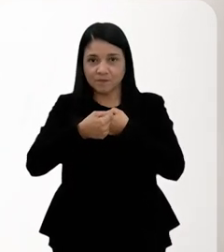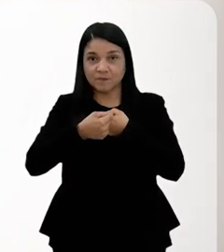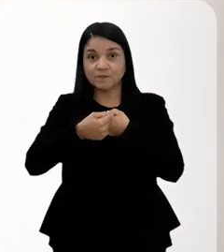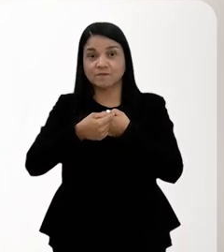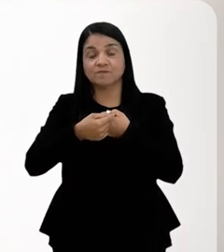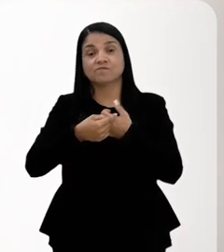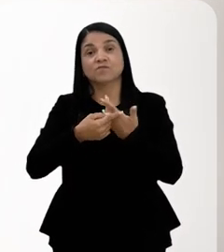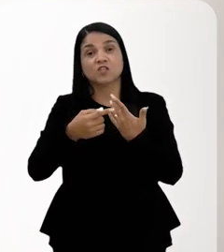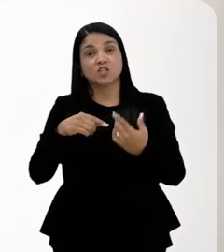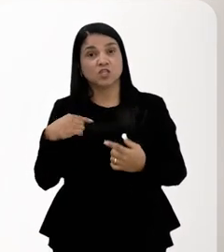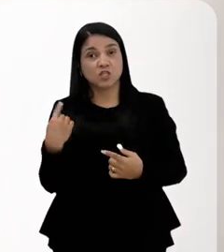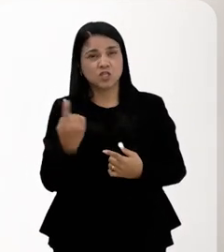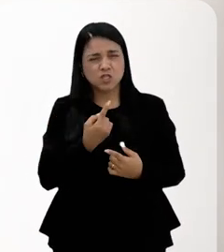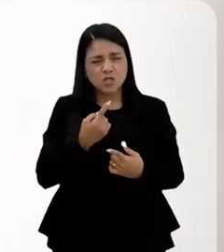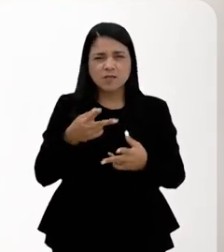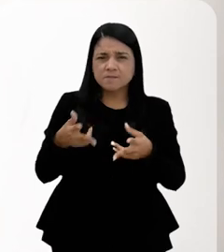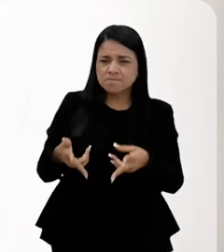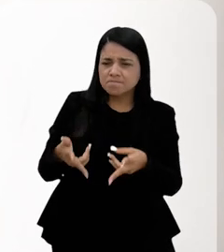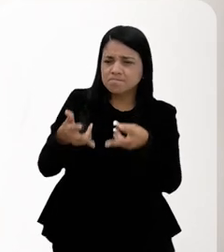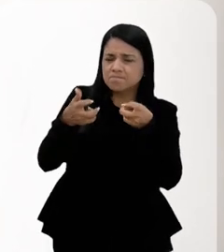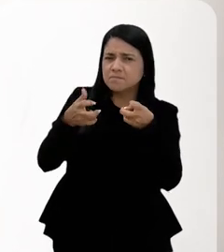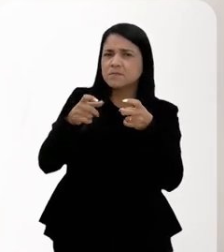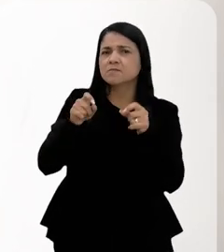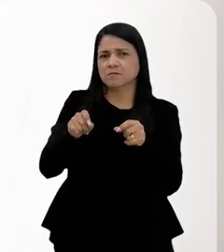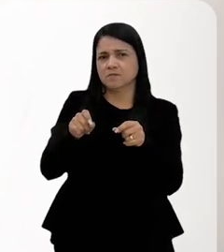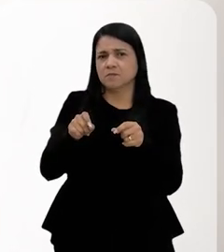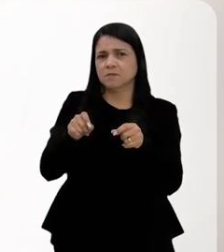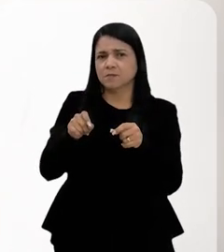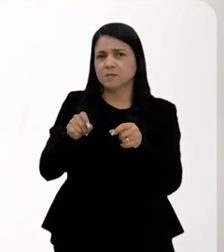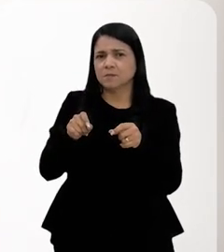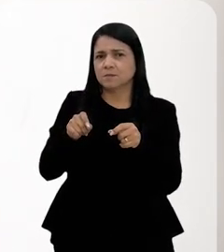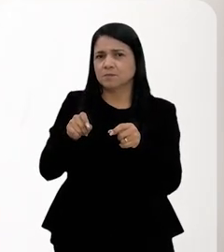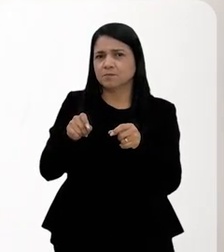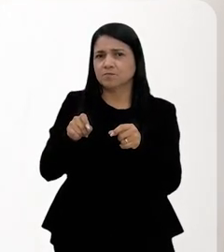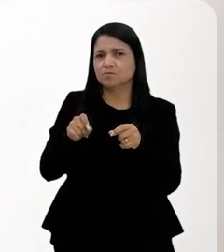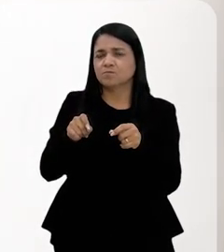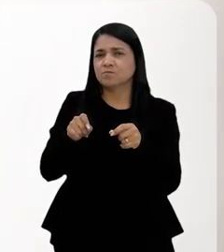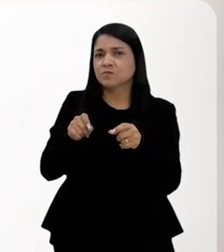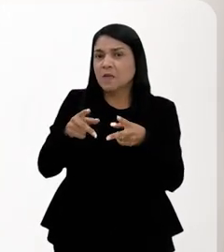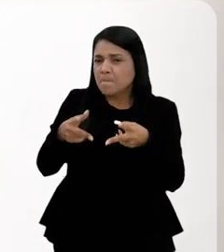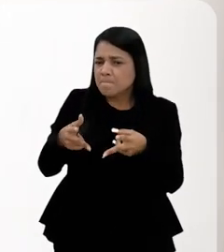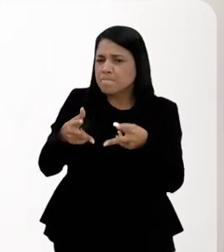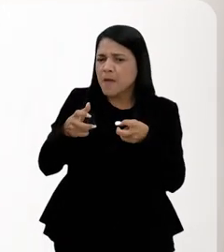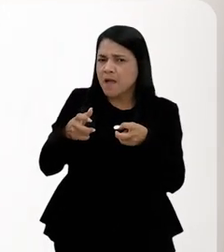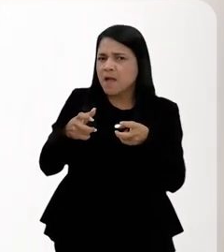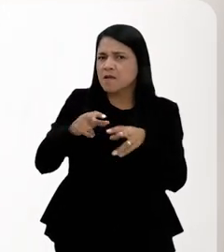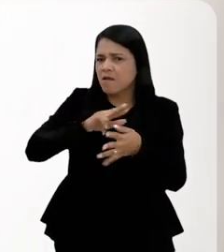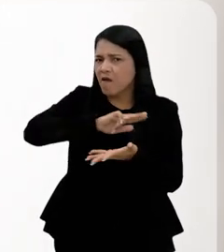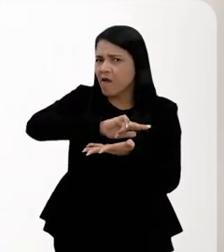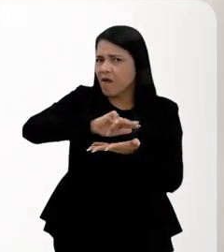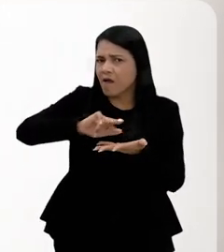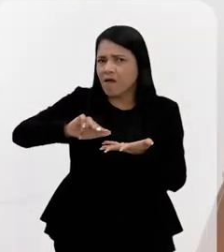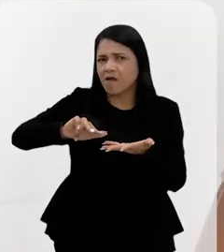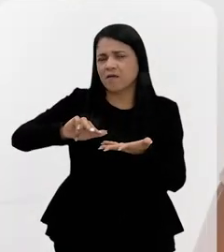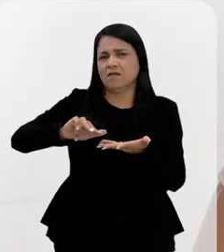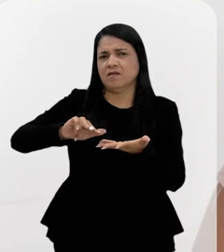nós percebemos que todas essas